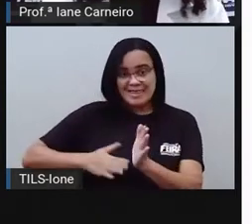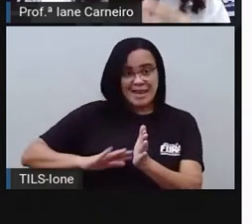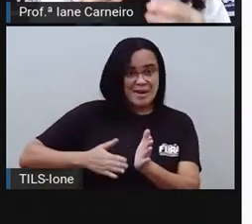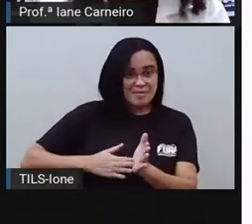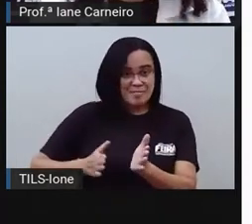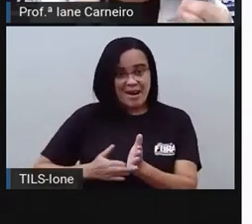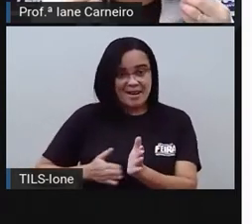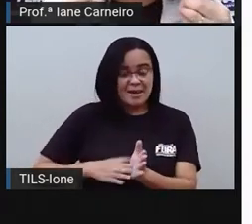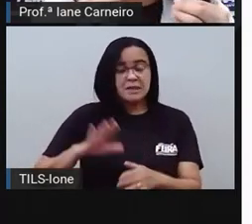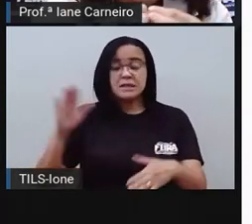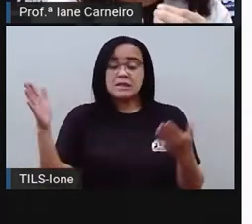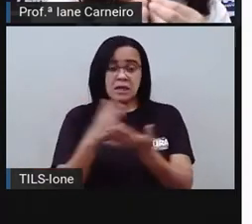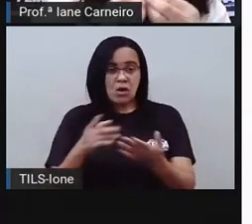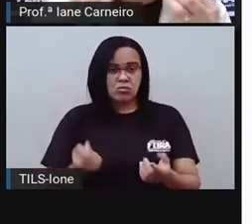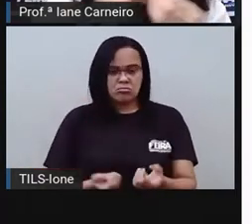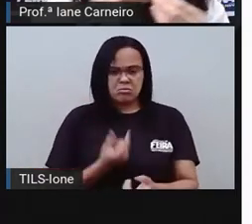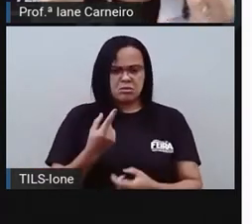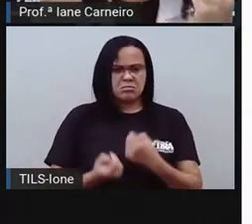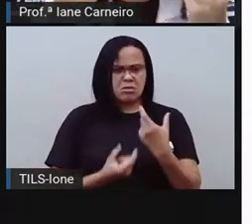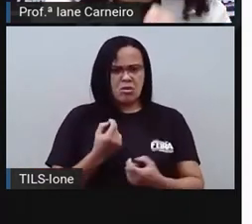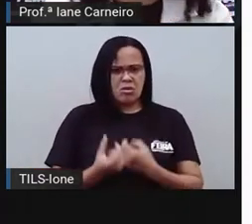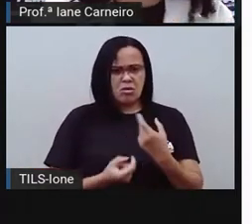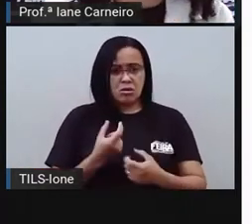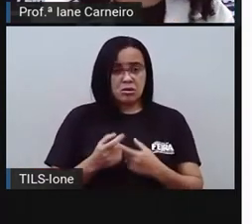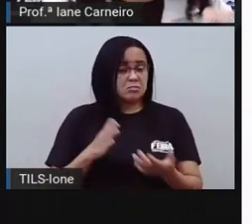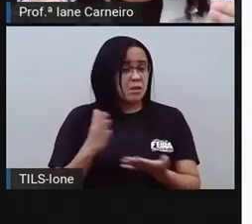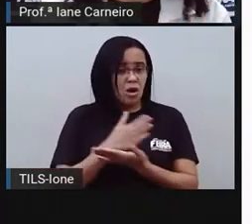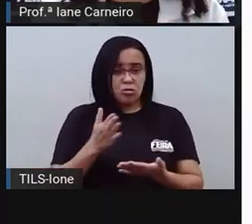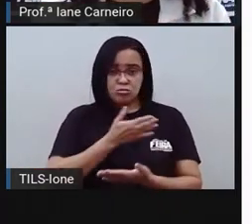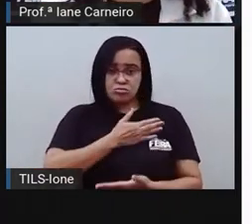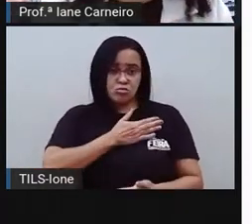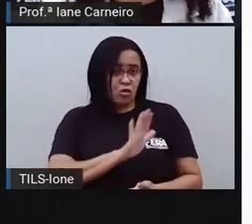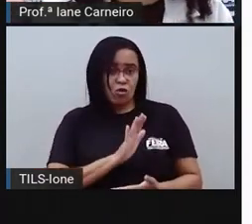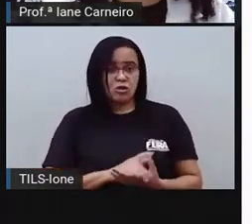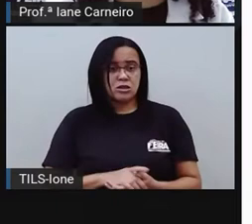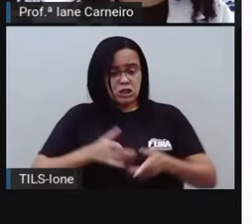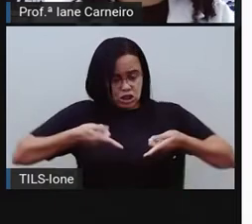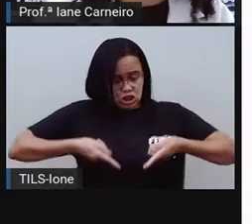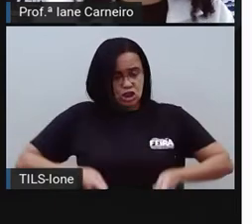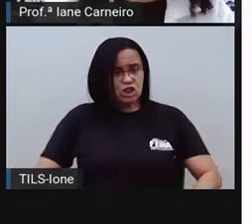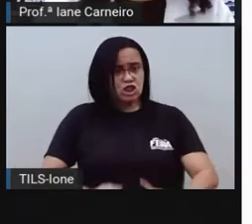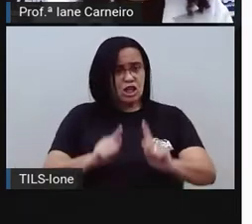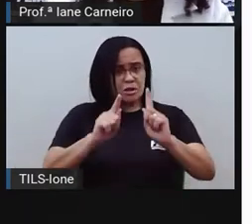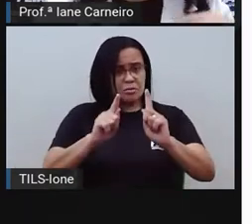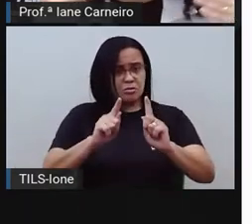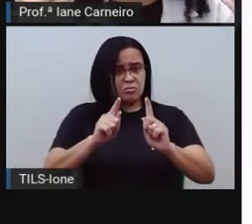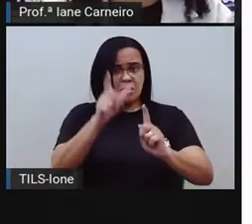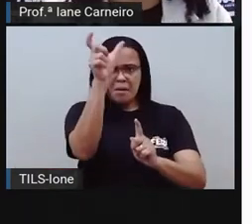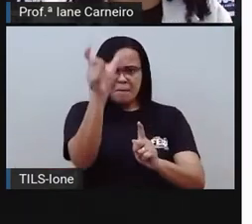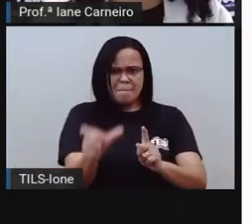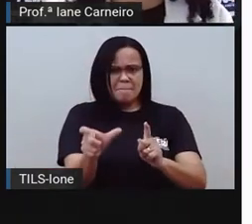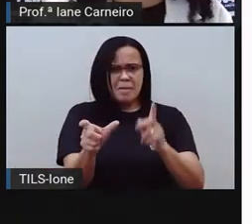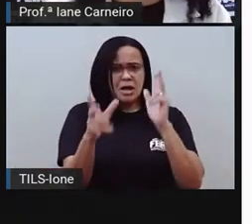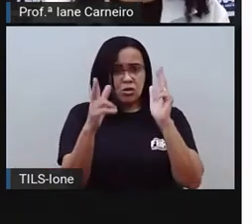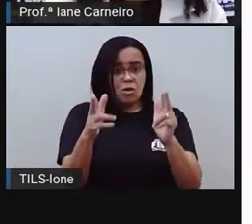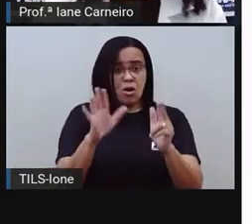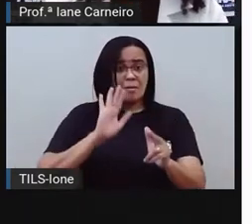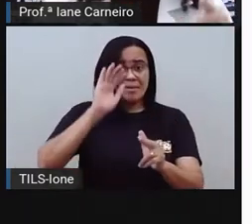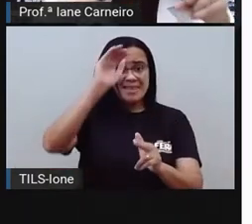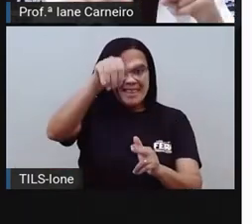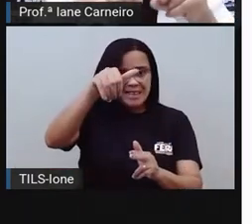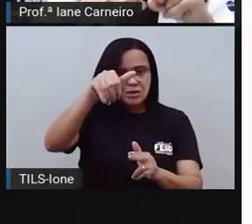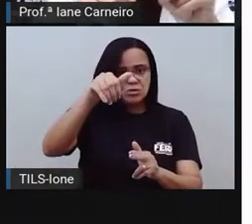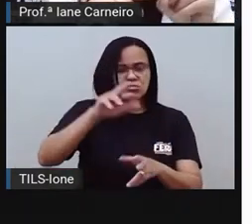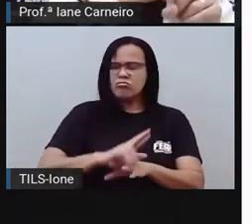Então, mesmo os gêmeos idênticos, eles não são iguais, eles têm preferências diferentes,